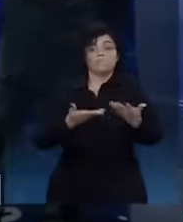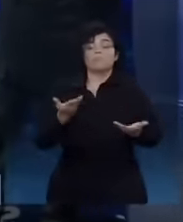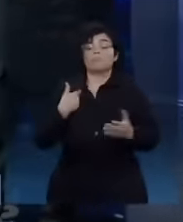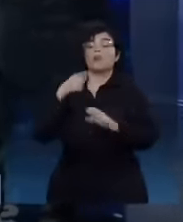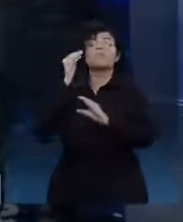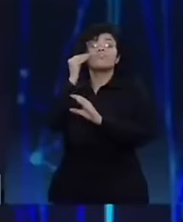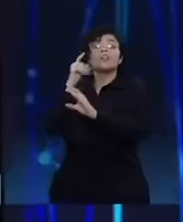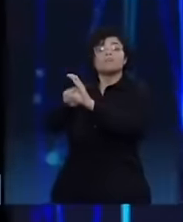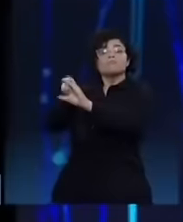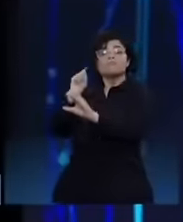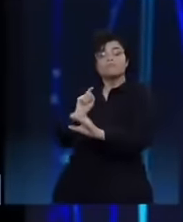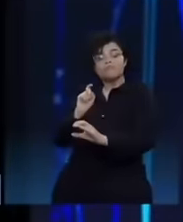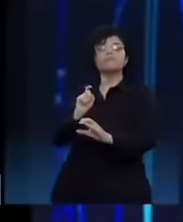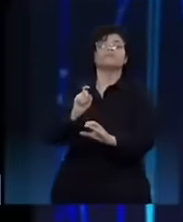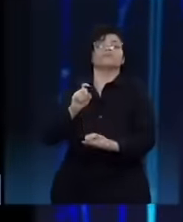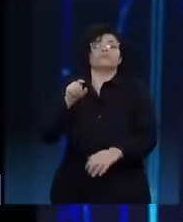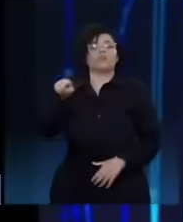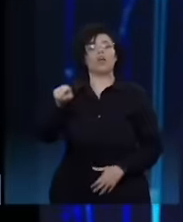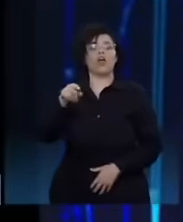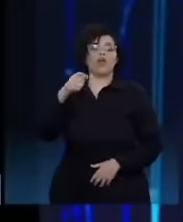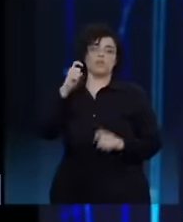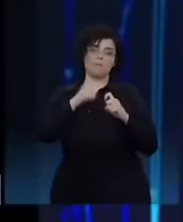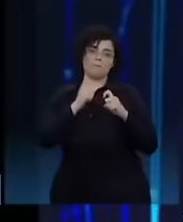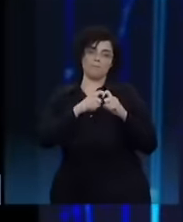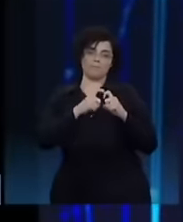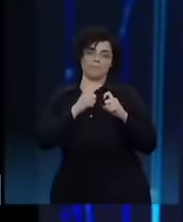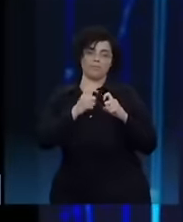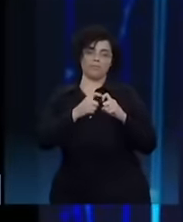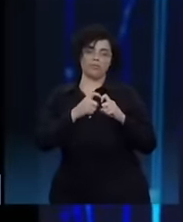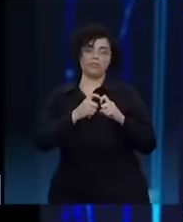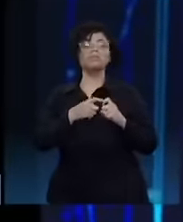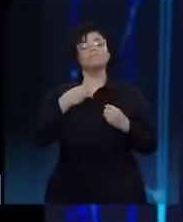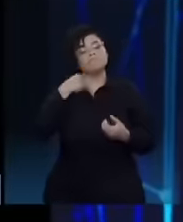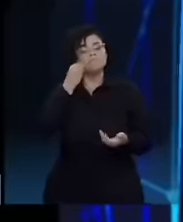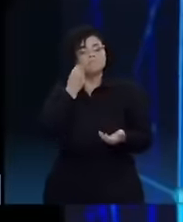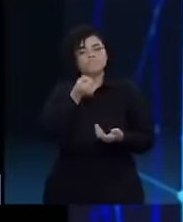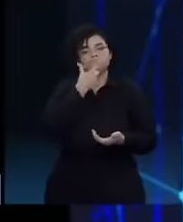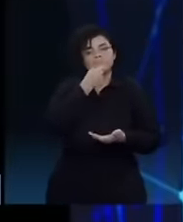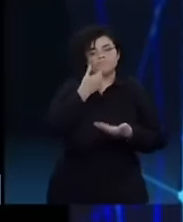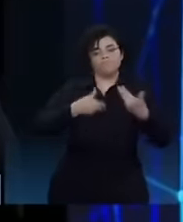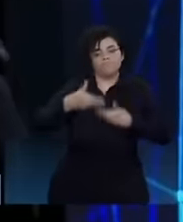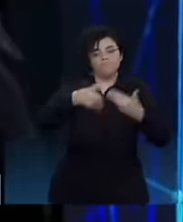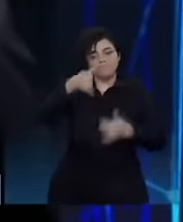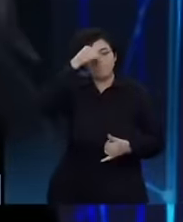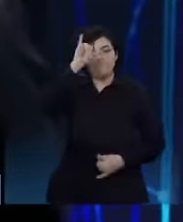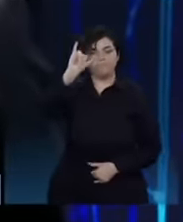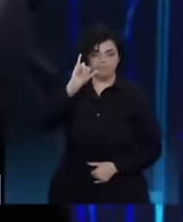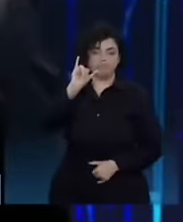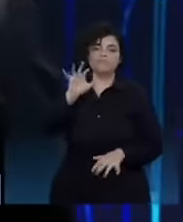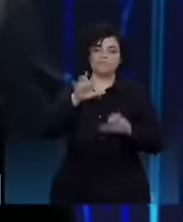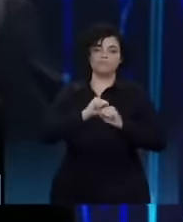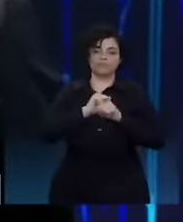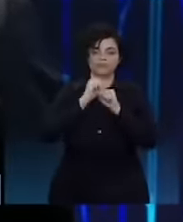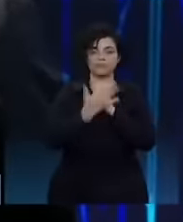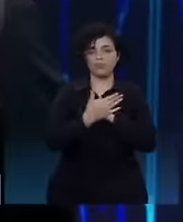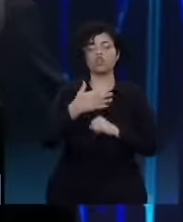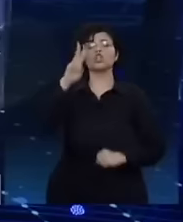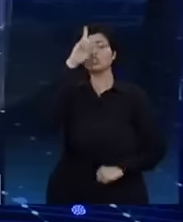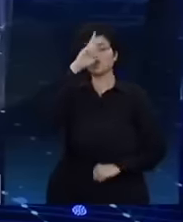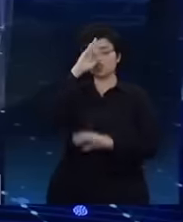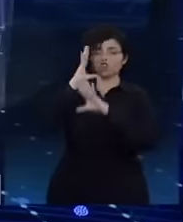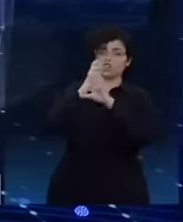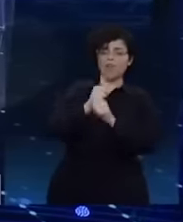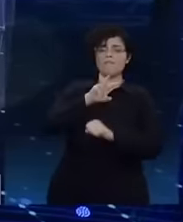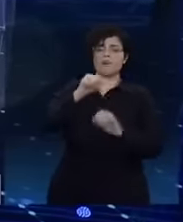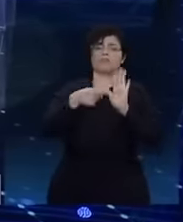a tal da receita off-label. Isso que foi castrado no Brasil. A história mostrará quem está com a razão.